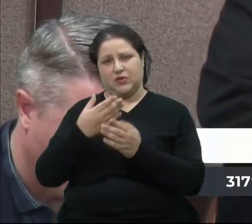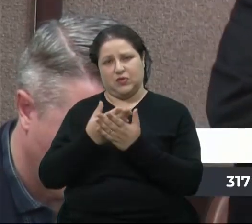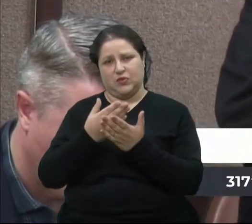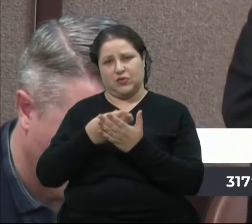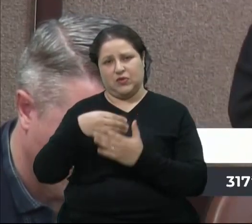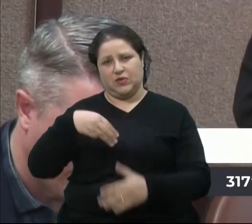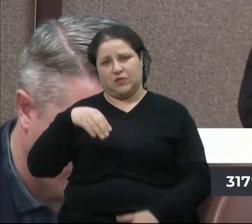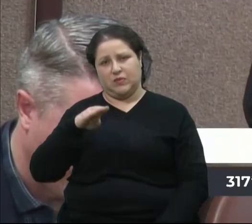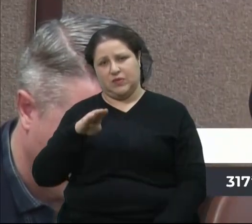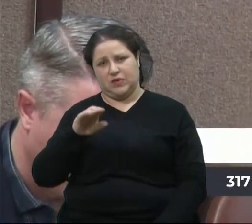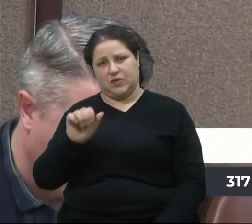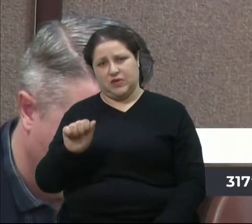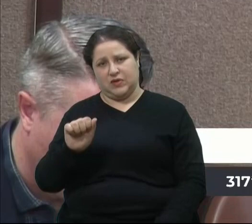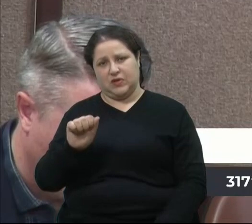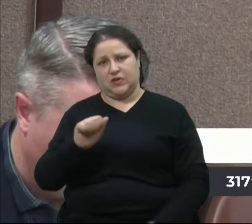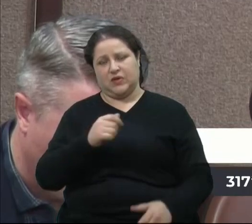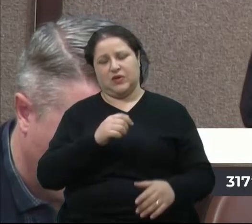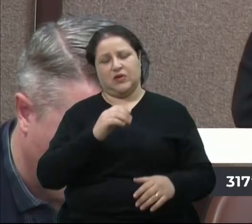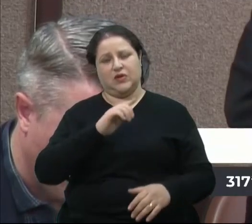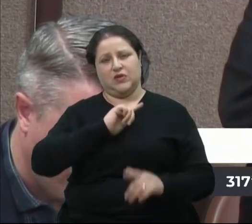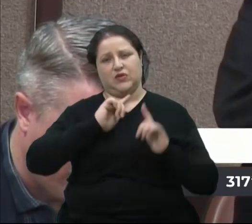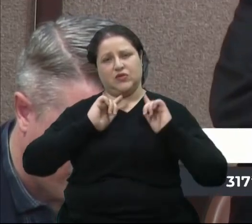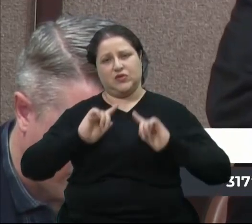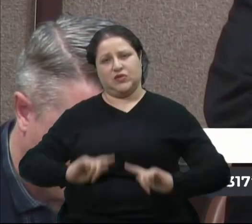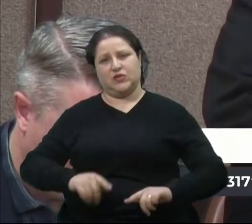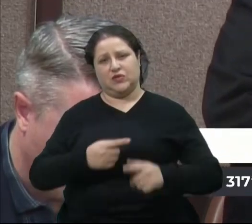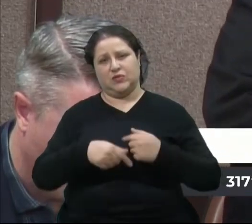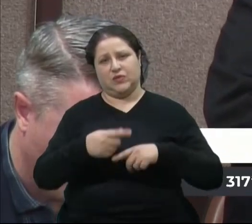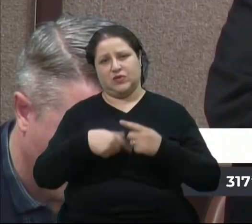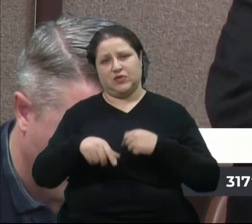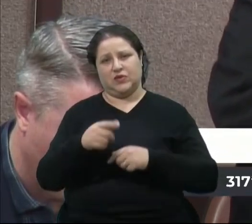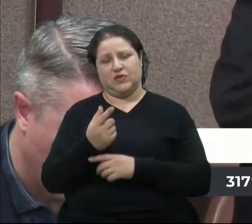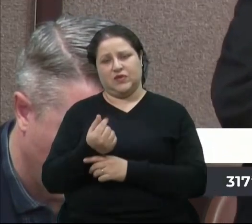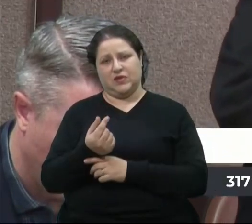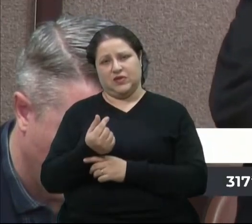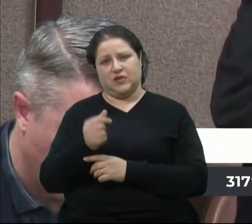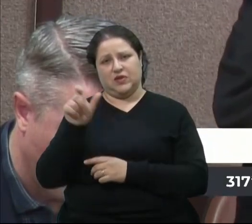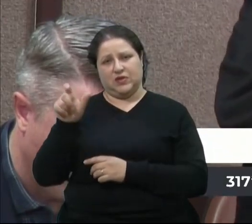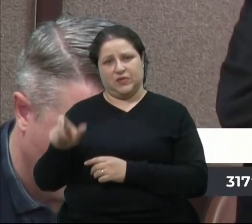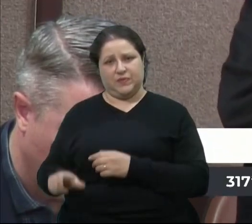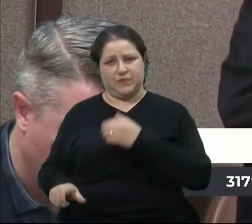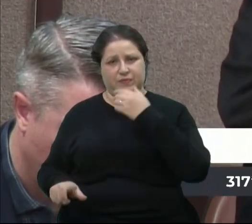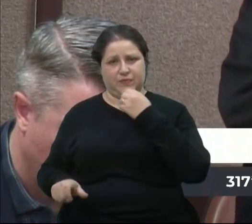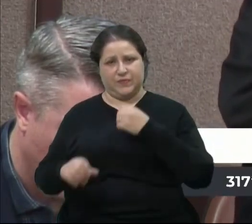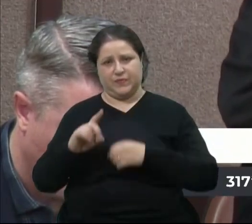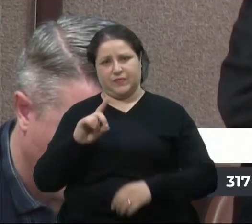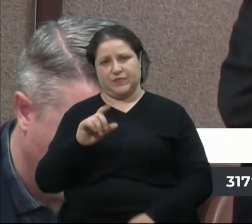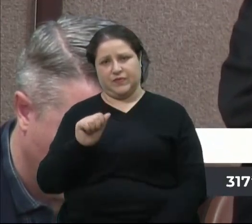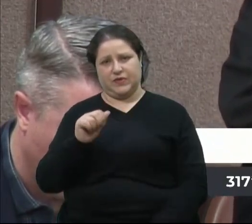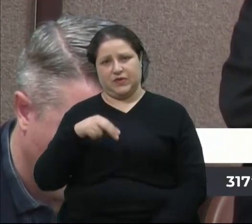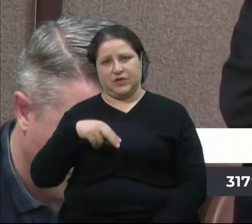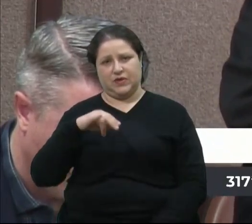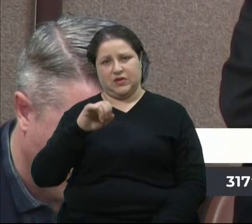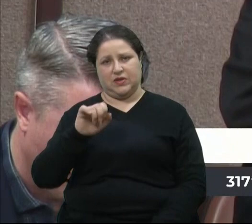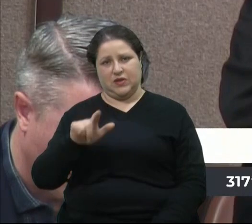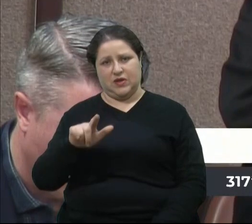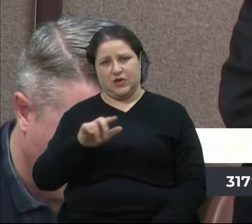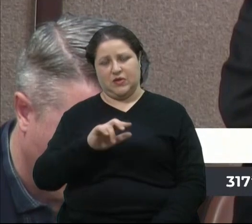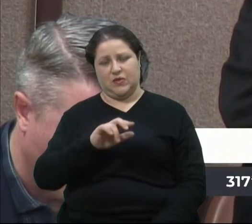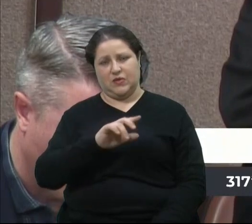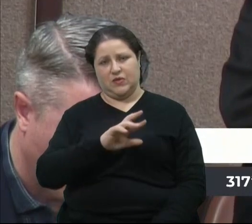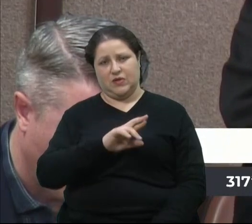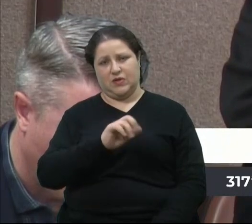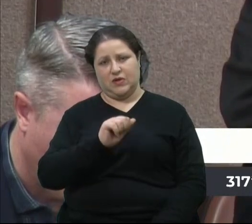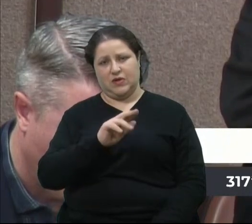administrativa financeira pela Universidade de Chicago, o Sr. Daniel Raul Randon demonstra uma